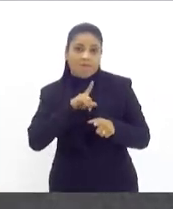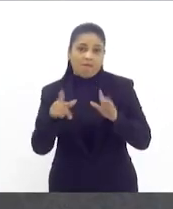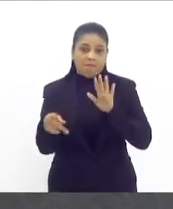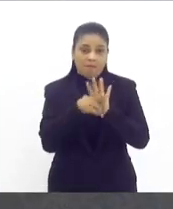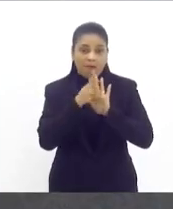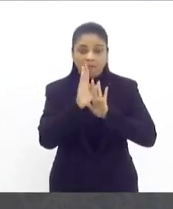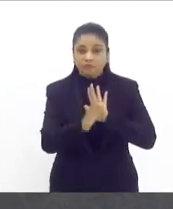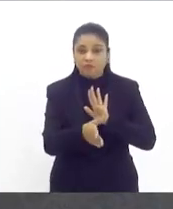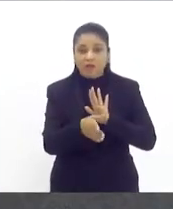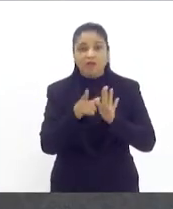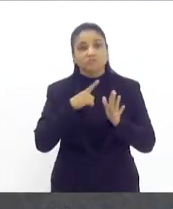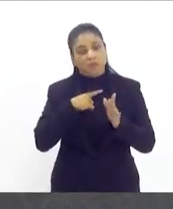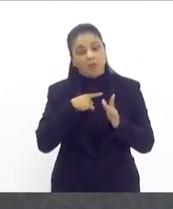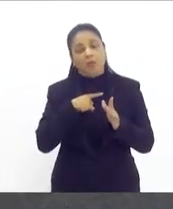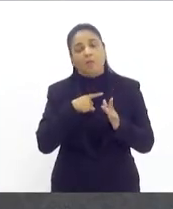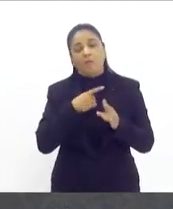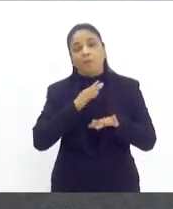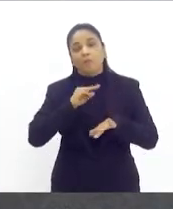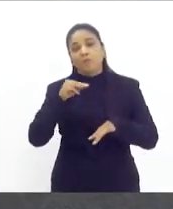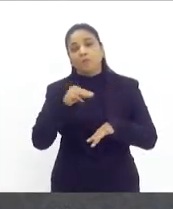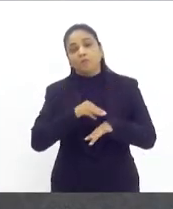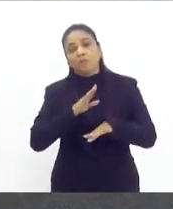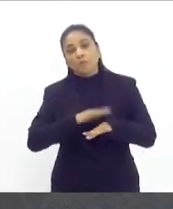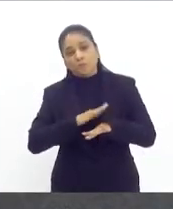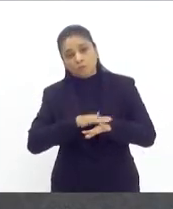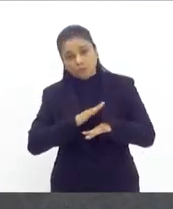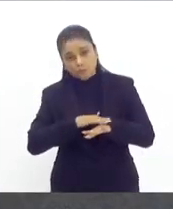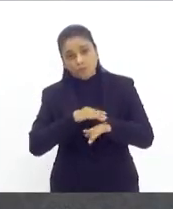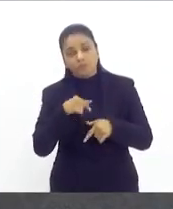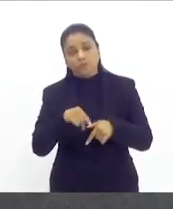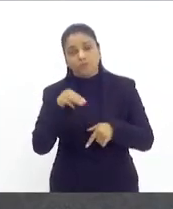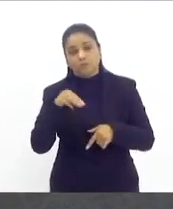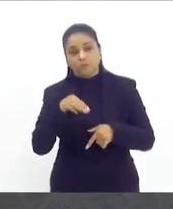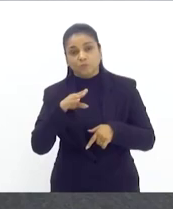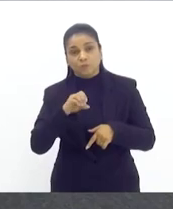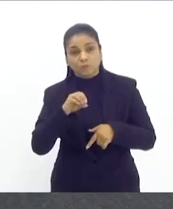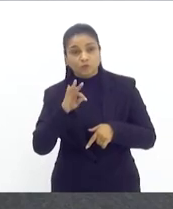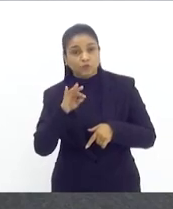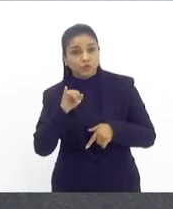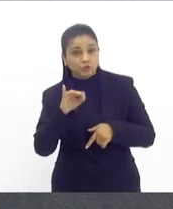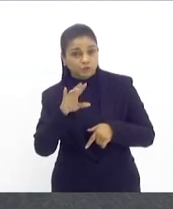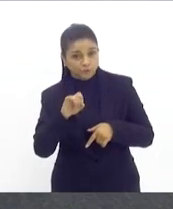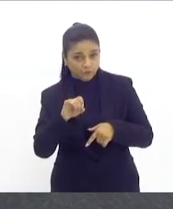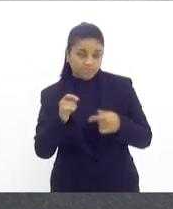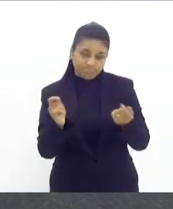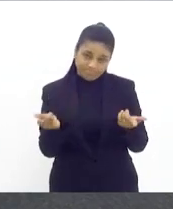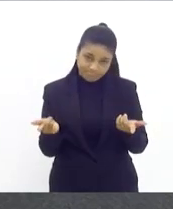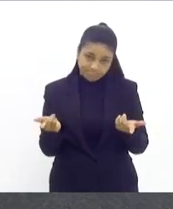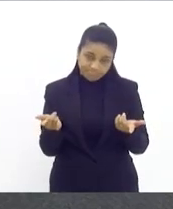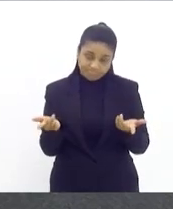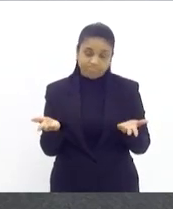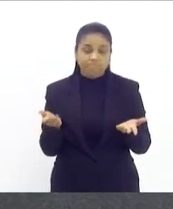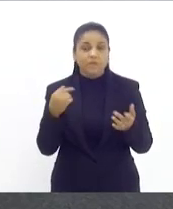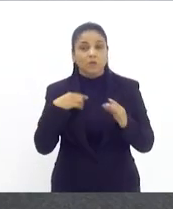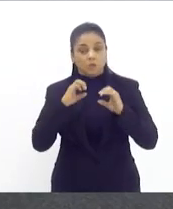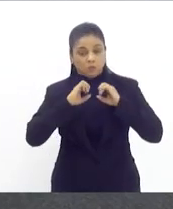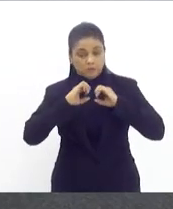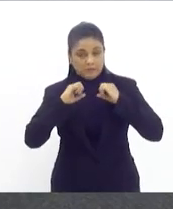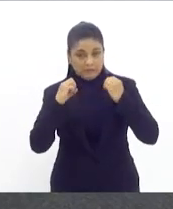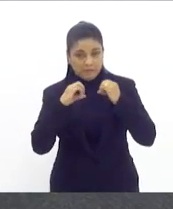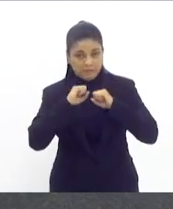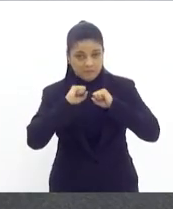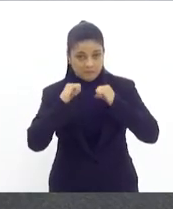específico para isso acontecer. Então, só para dizer aqui que o estádio do